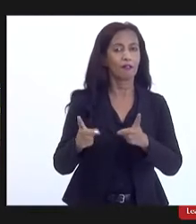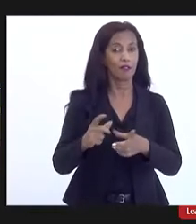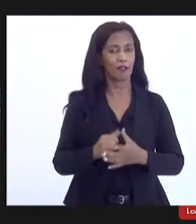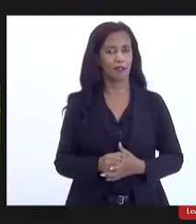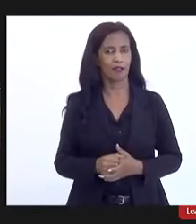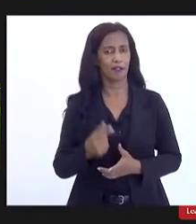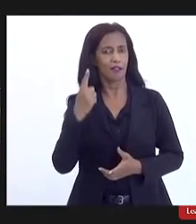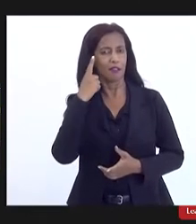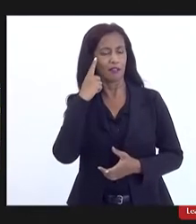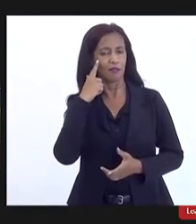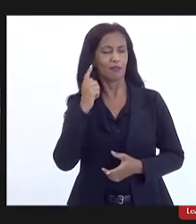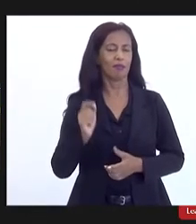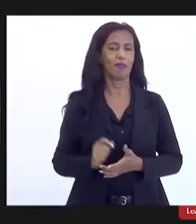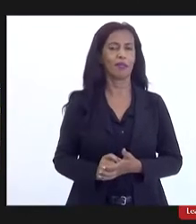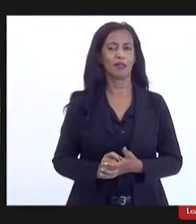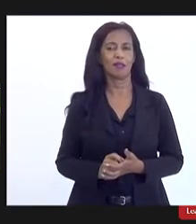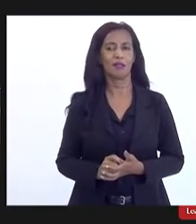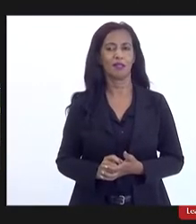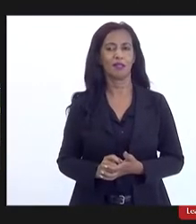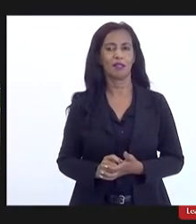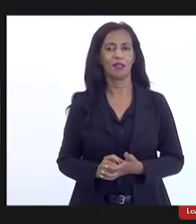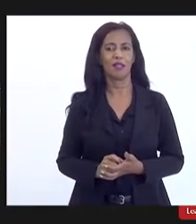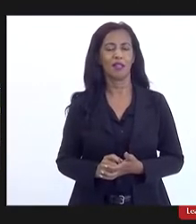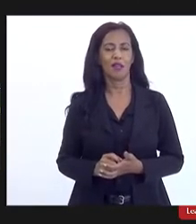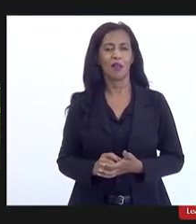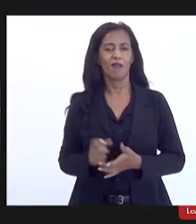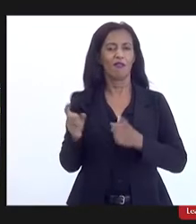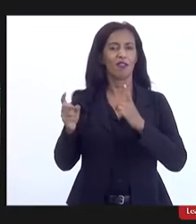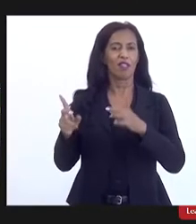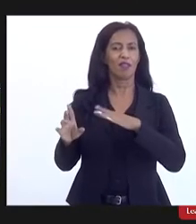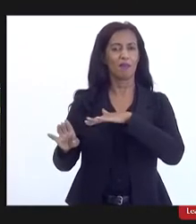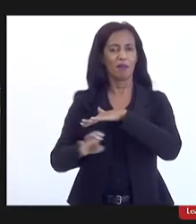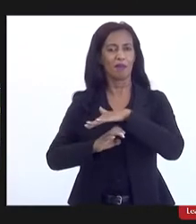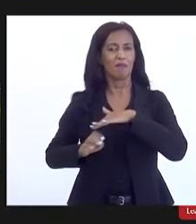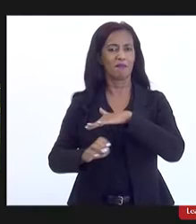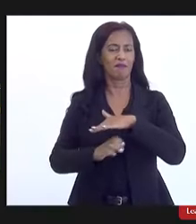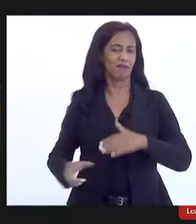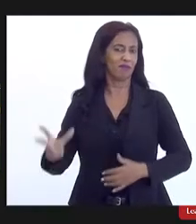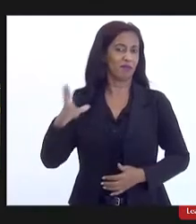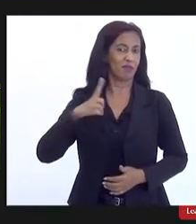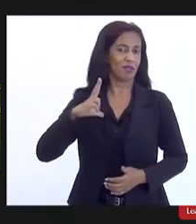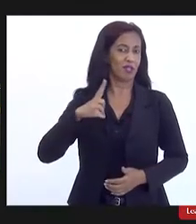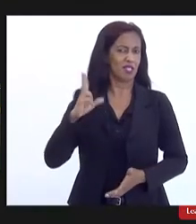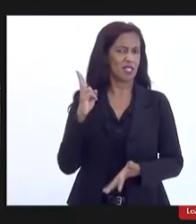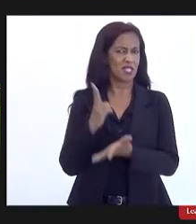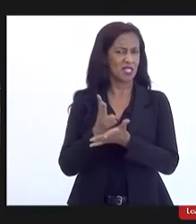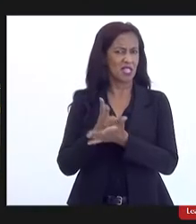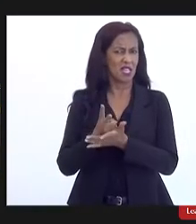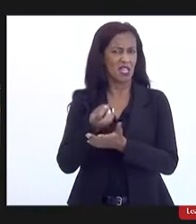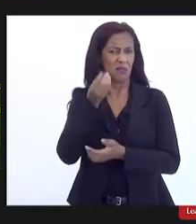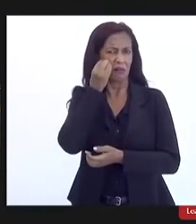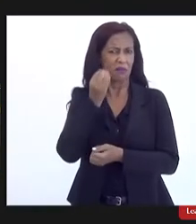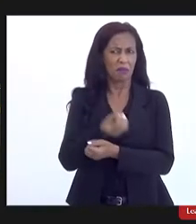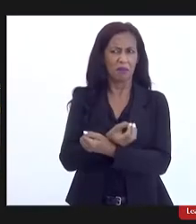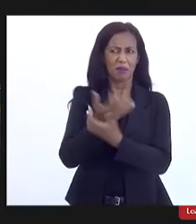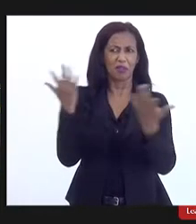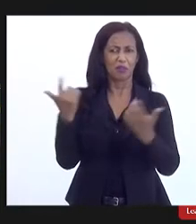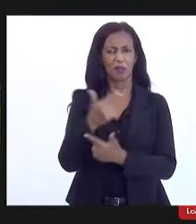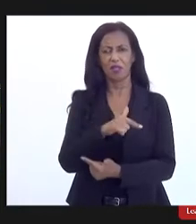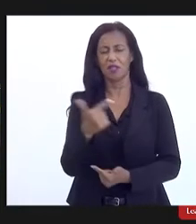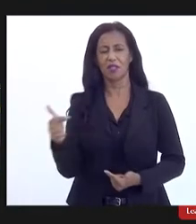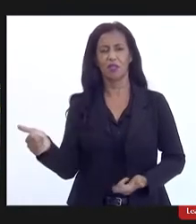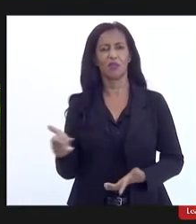em repassar para empresas privadas sem transparência nenhuma a gente não sabe quais